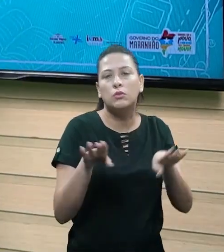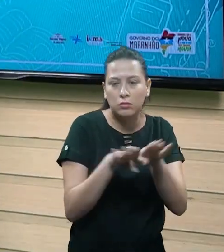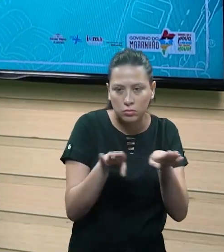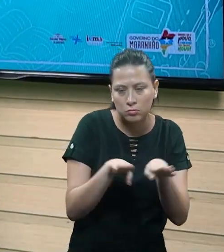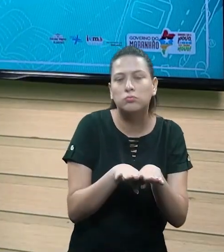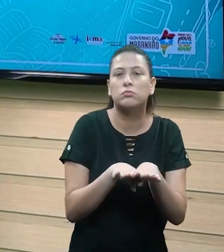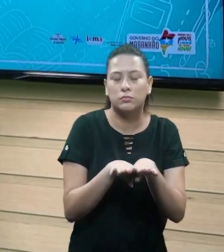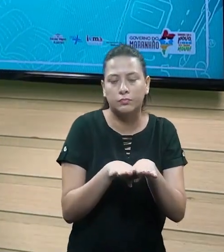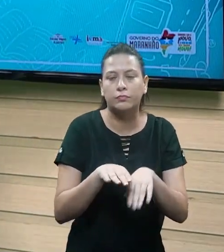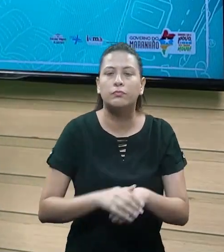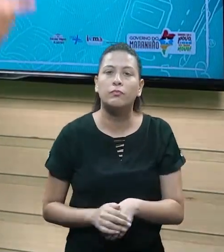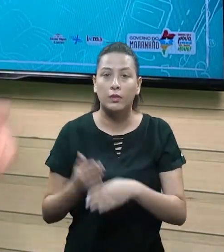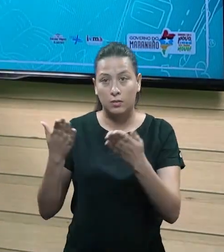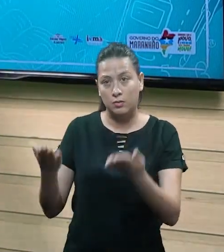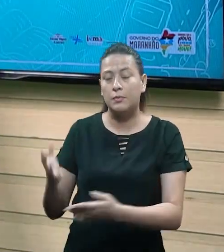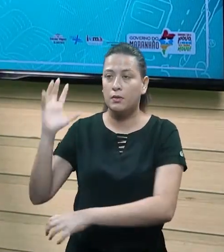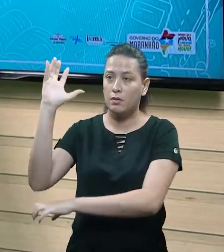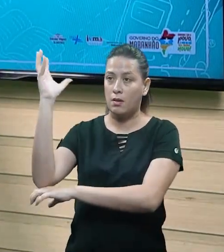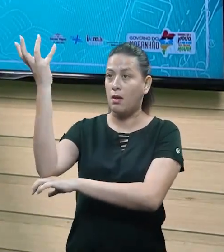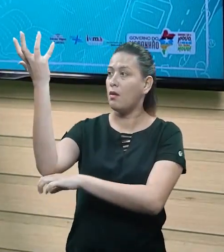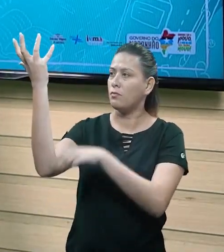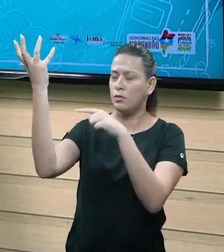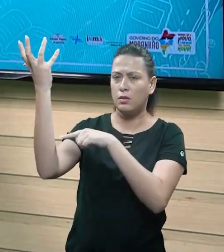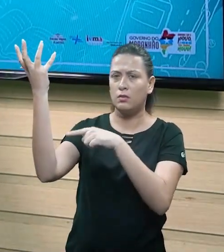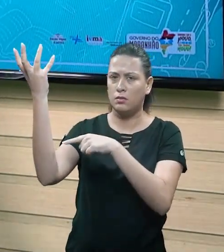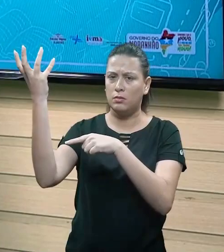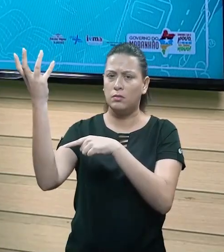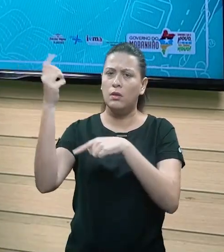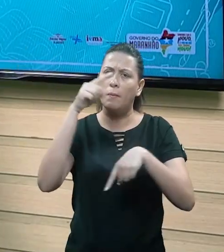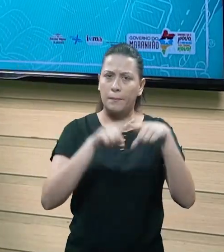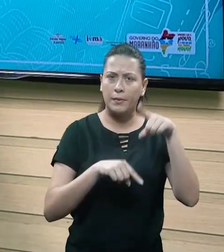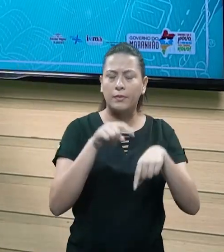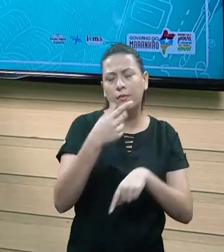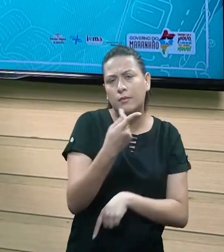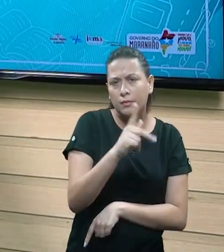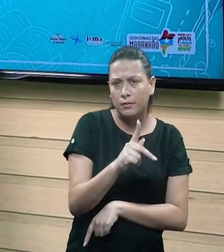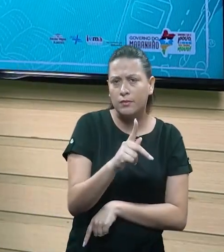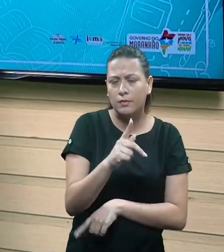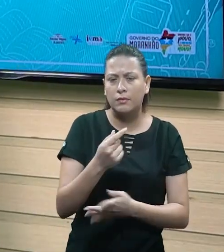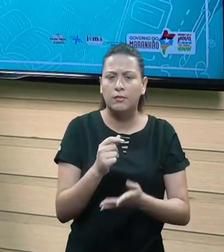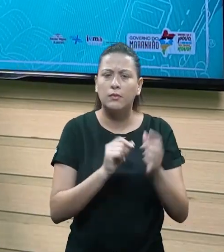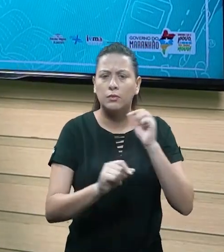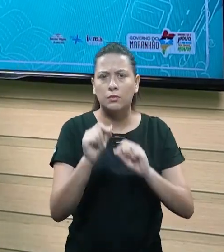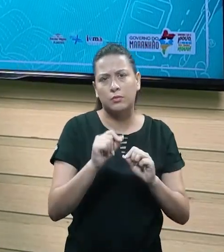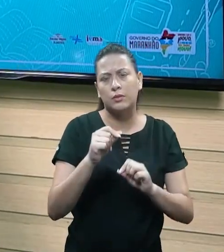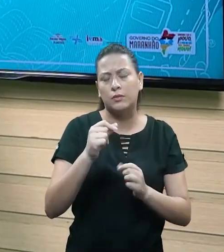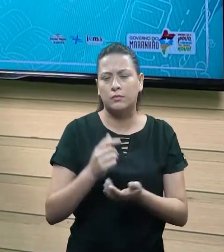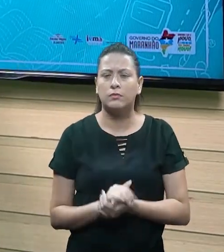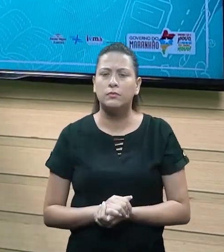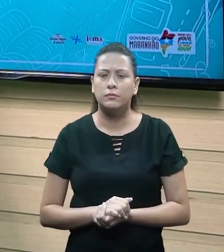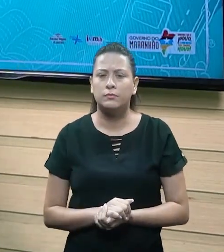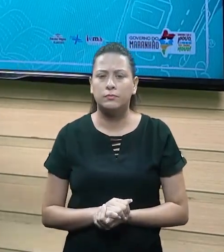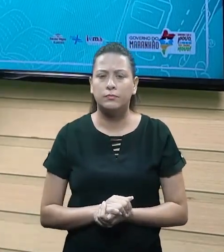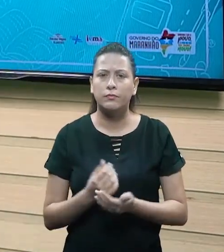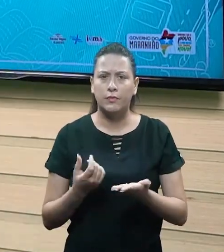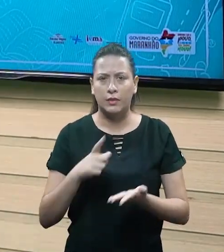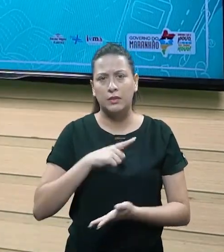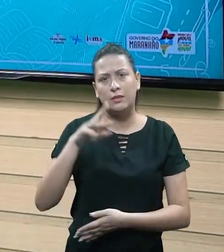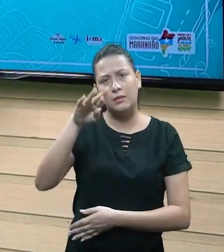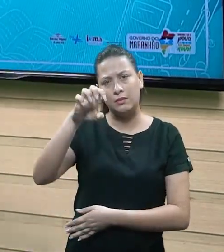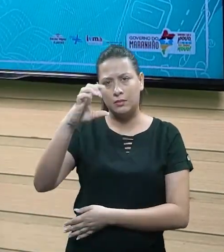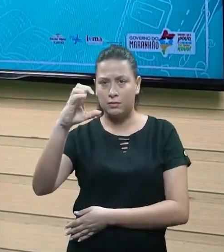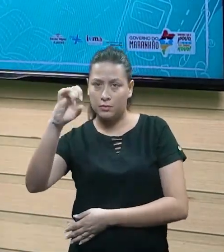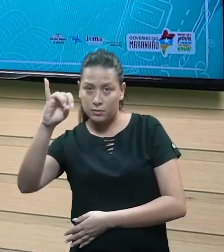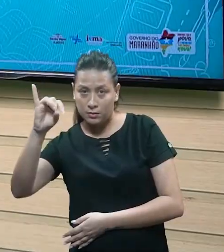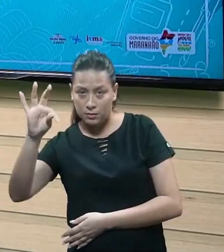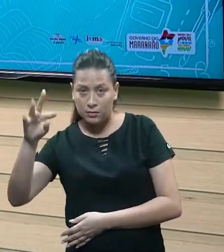E nesse caso das árvores, tá? Como foi citado, caso aquela árvore seja um bem seu, que lhe gere frutos, lhe gere receita, sim, entra como